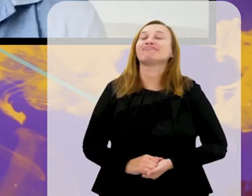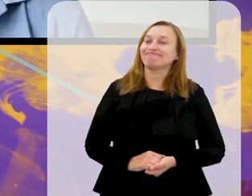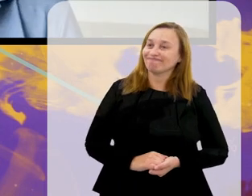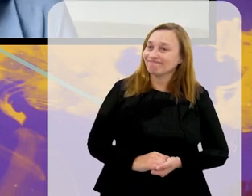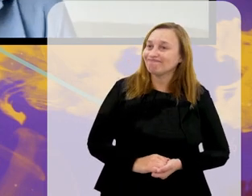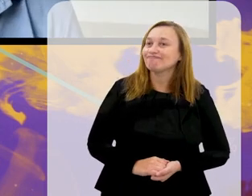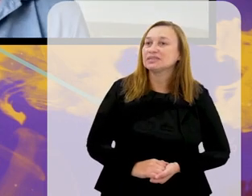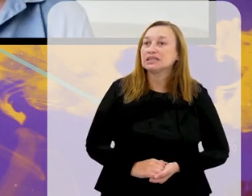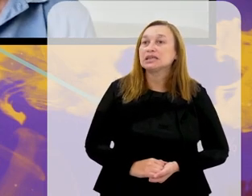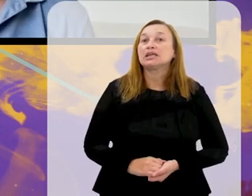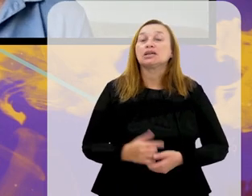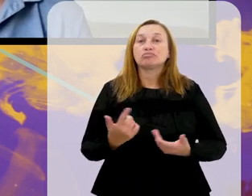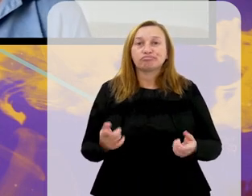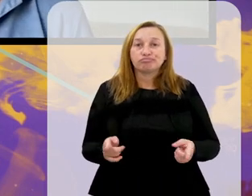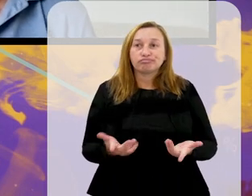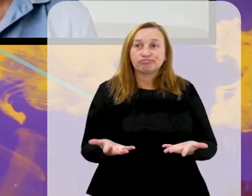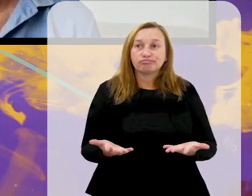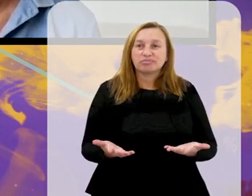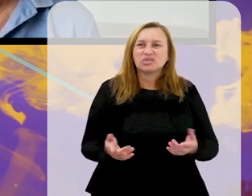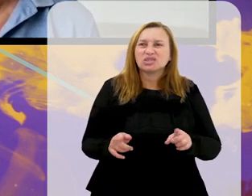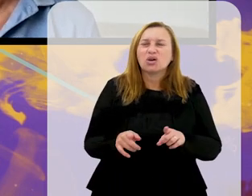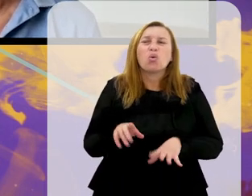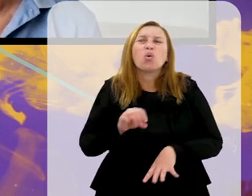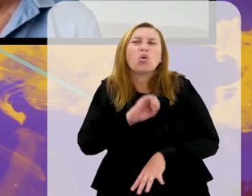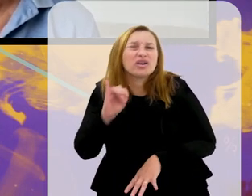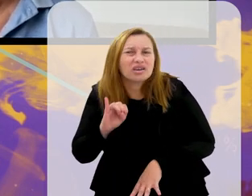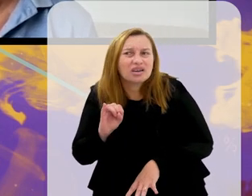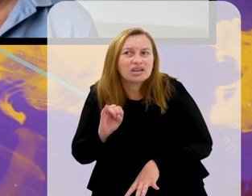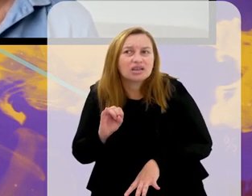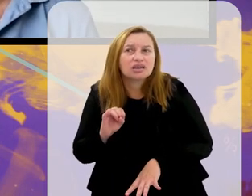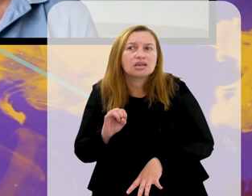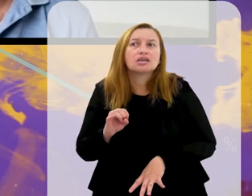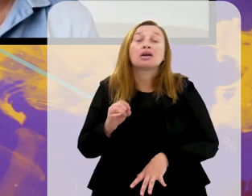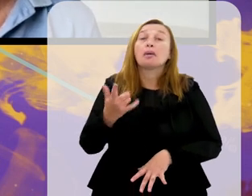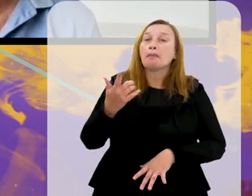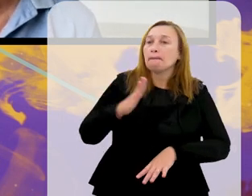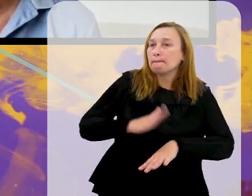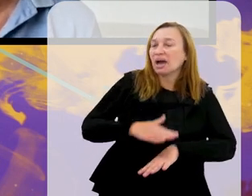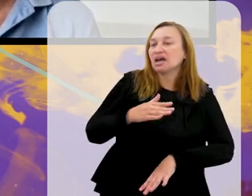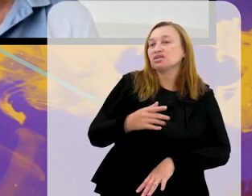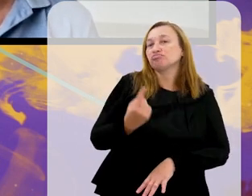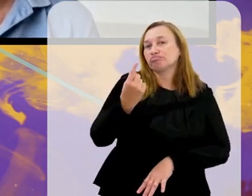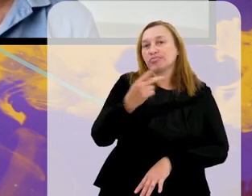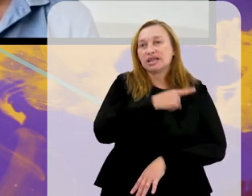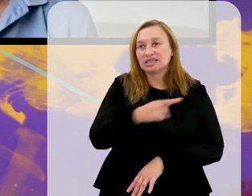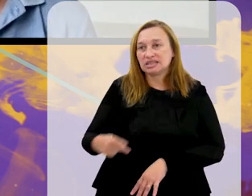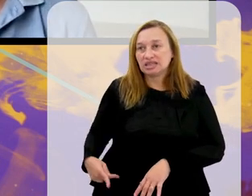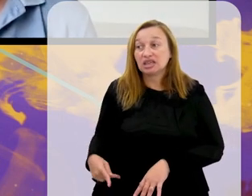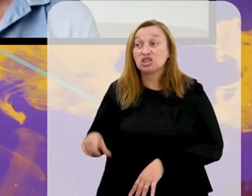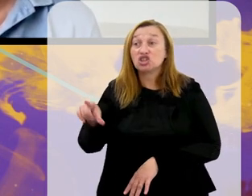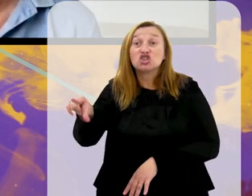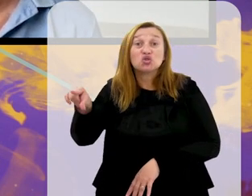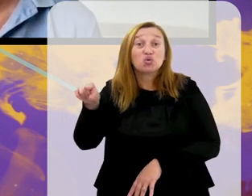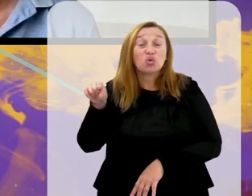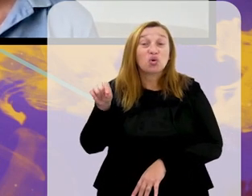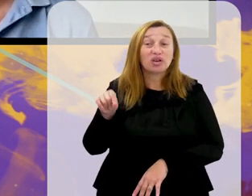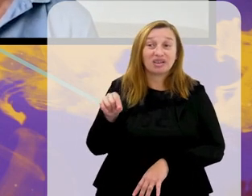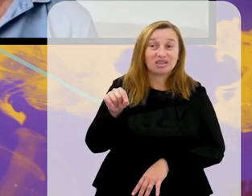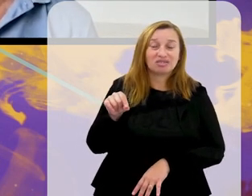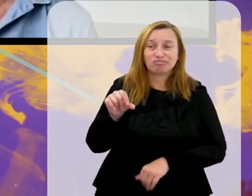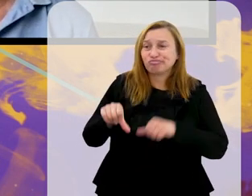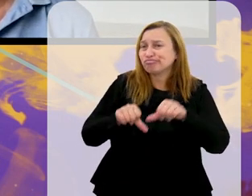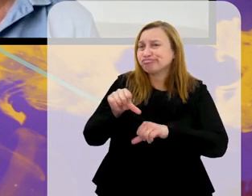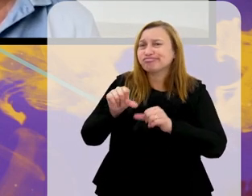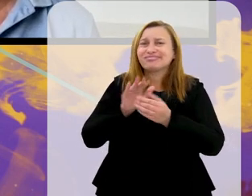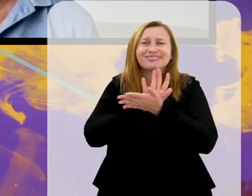experiência do que O reconduzido, né? O Ednaldo foi mais um presidente. O Ednaldo foi afastado, reconduzido,